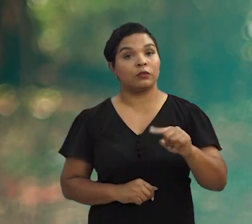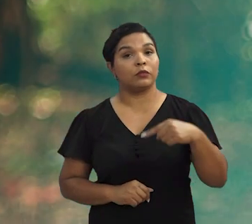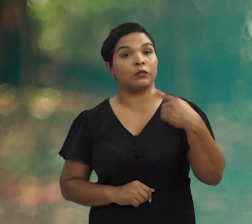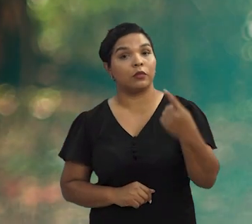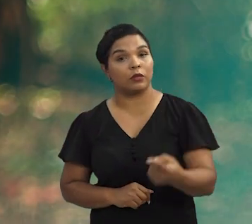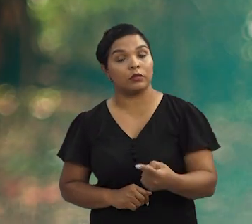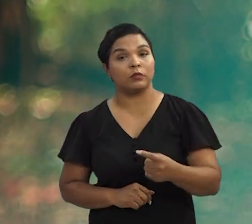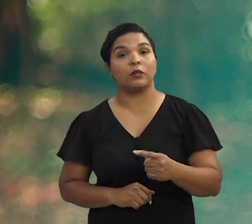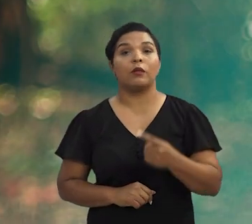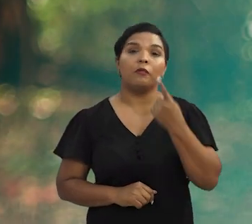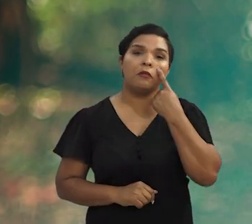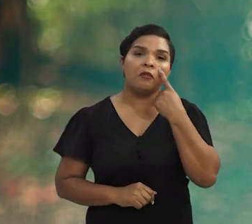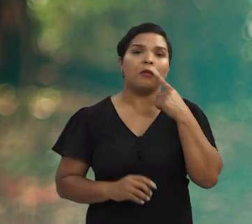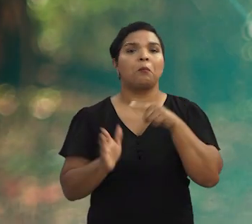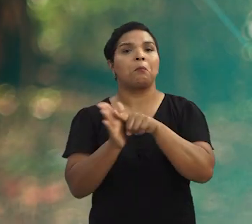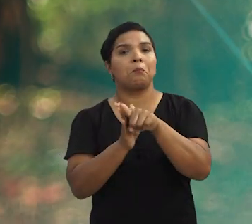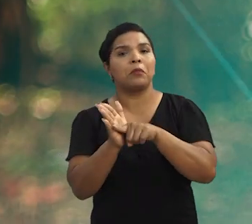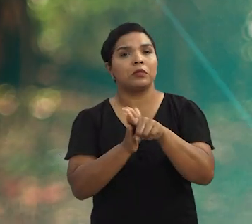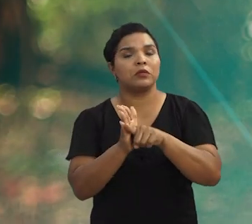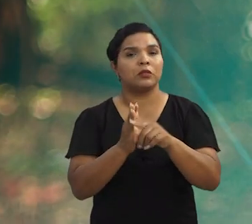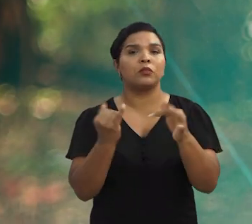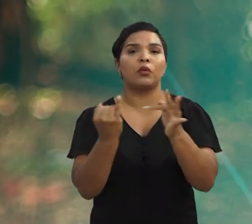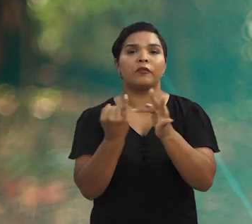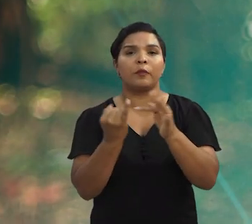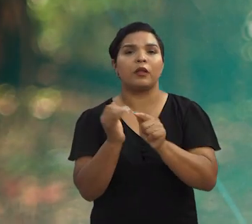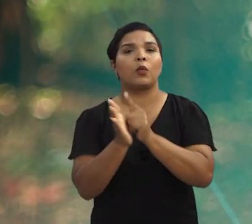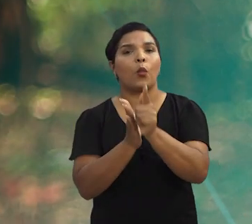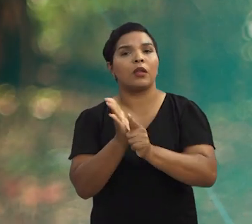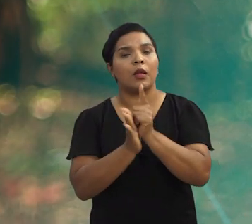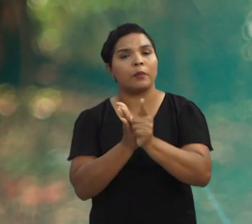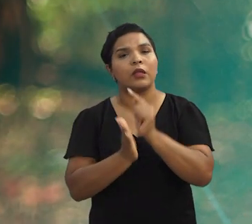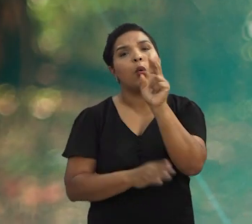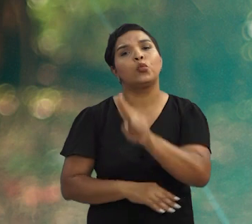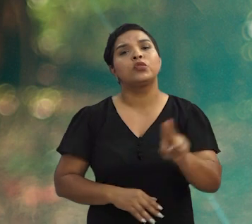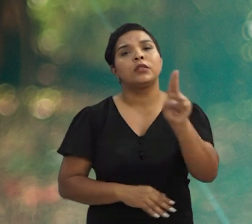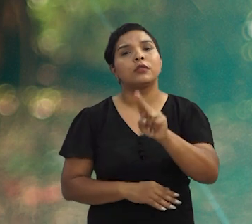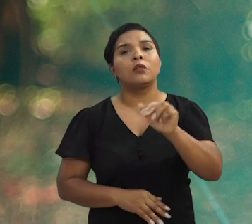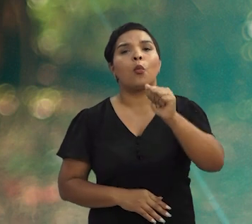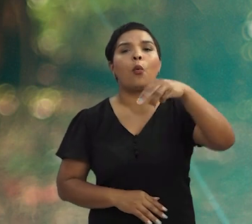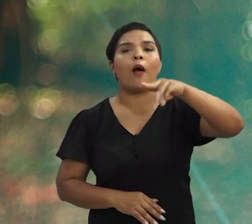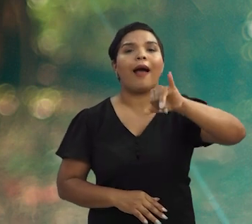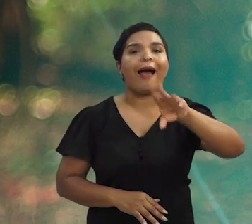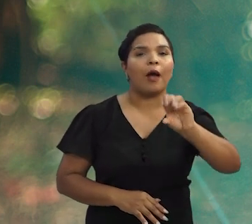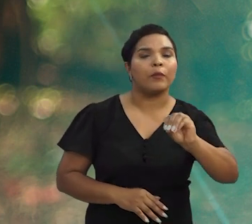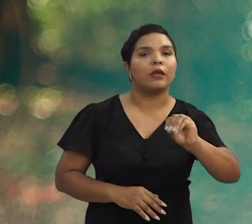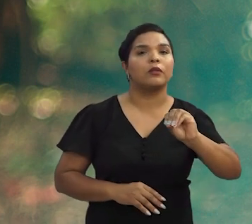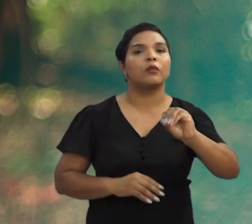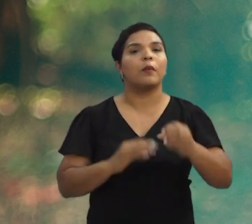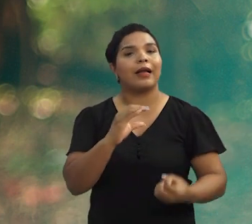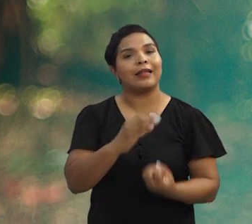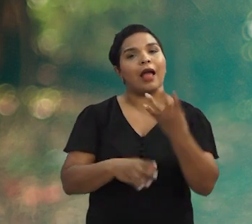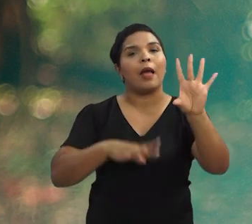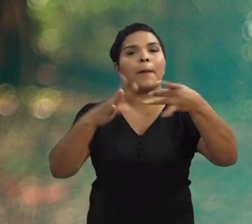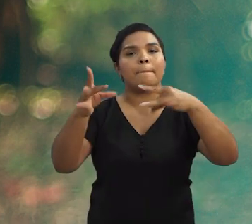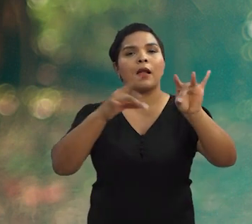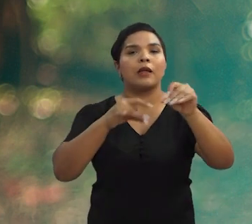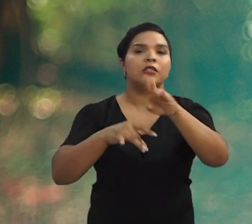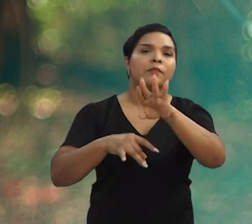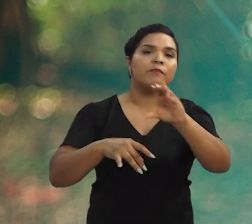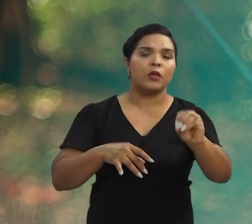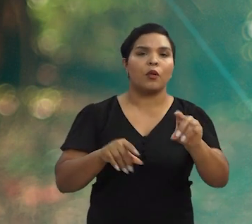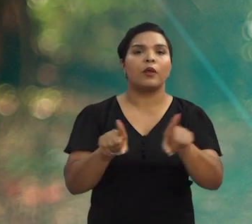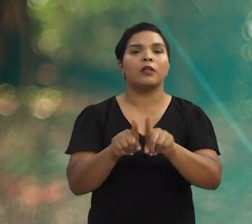No próximo bloco, vamos ver como os pesquisadores do Ushibaiana e Guanambi estão utilizando amido na produção de embalagens